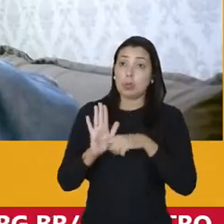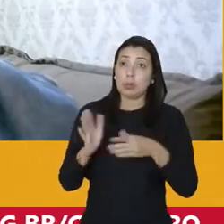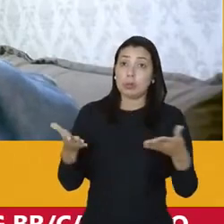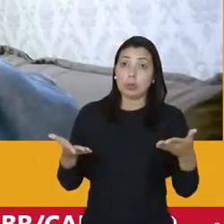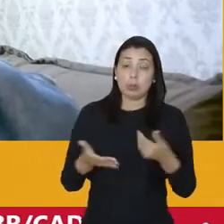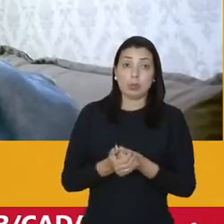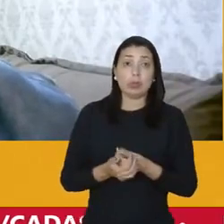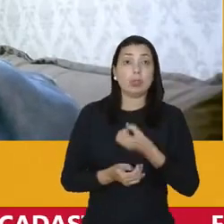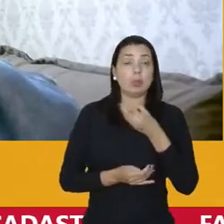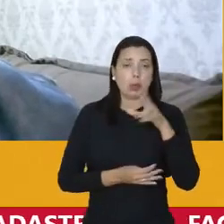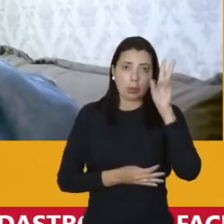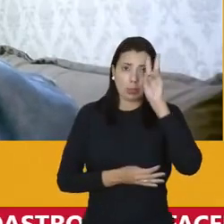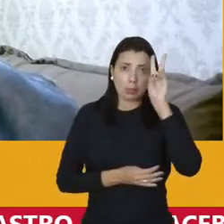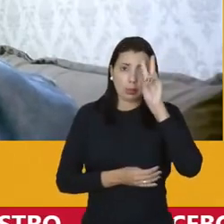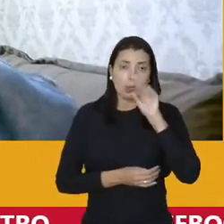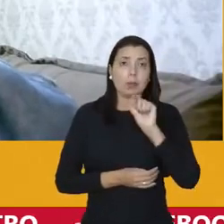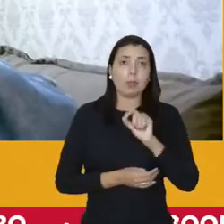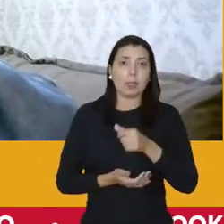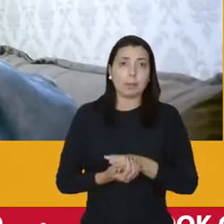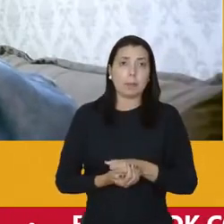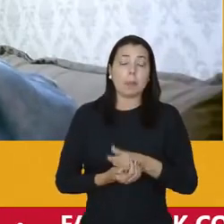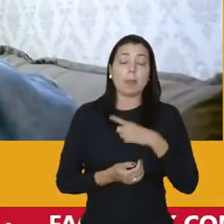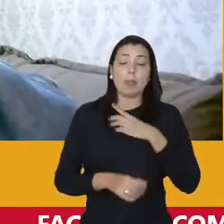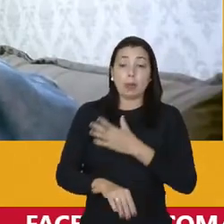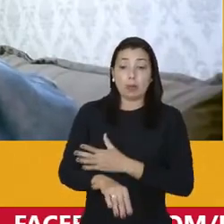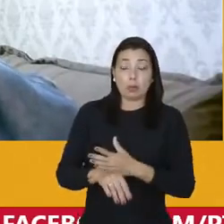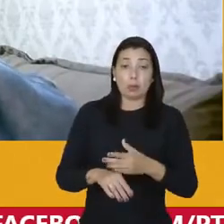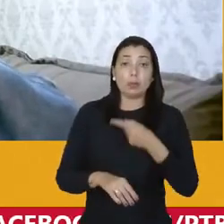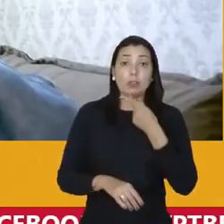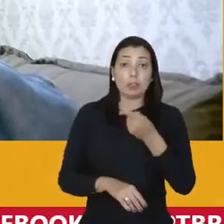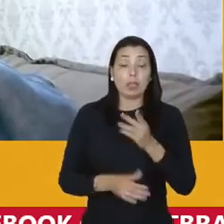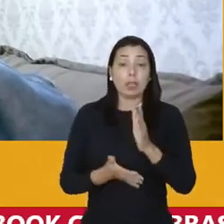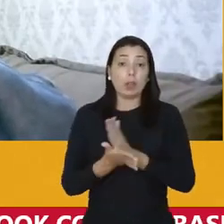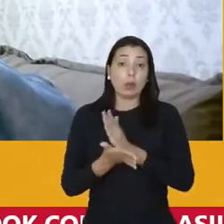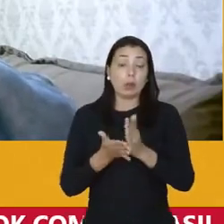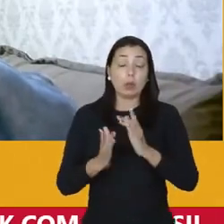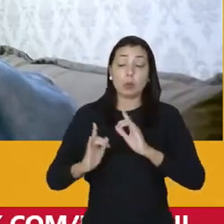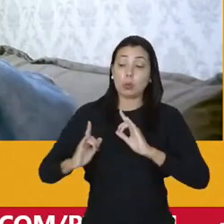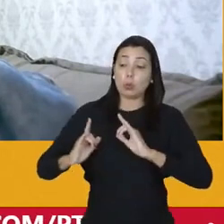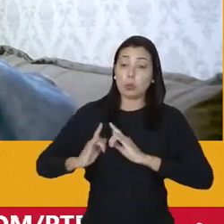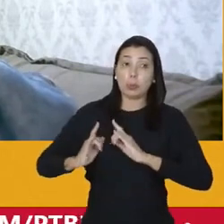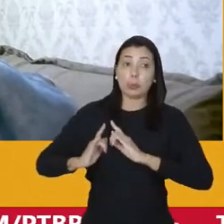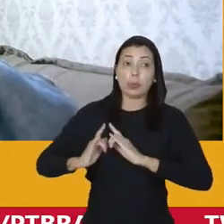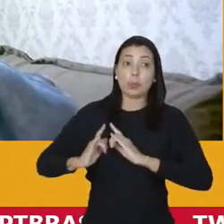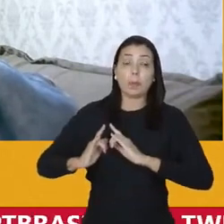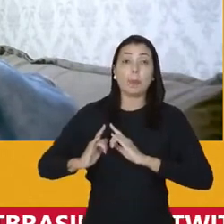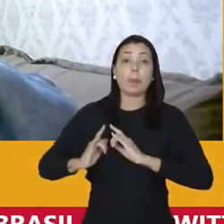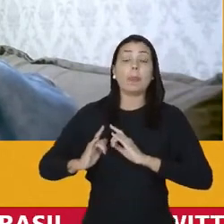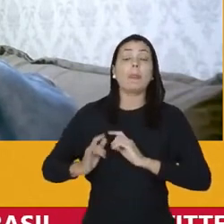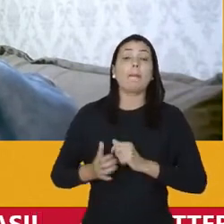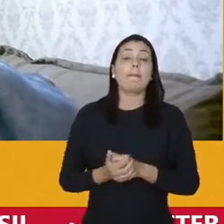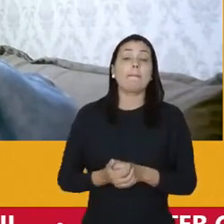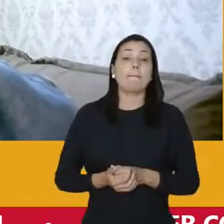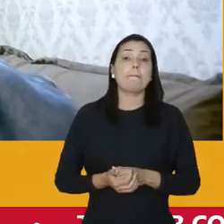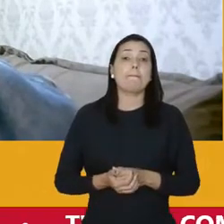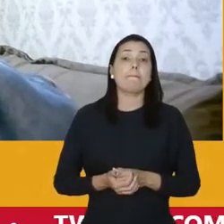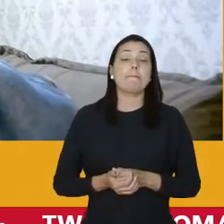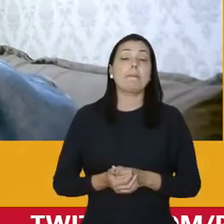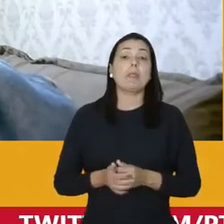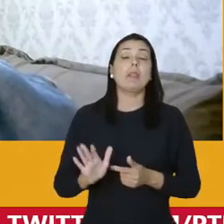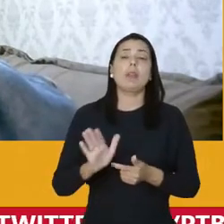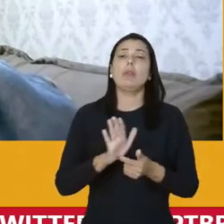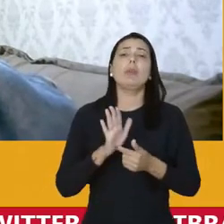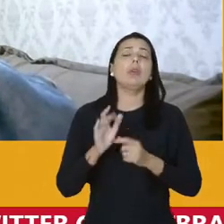hoje é bom a gente lembrar eu costumo dizer isso para alguns companheiros e companheiras que eu trago